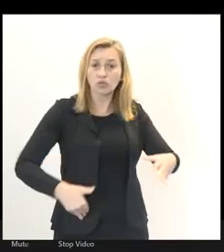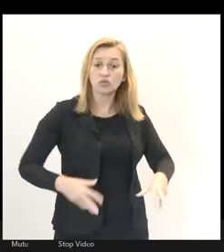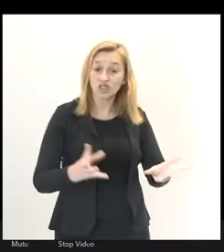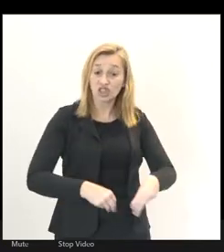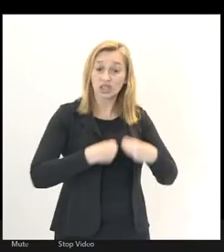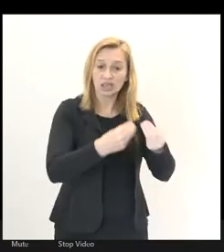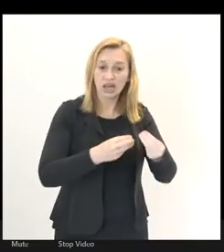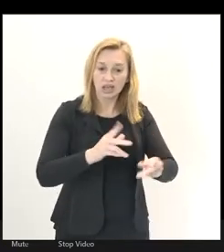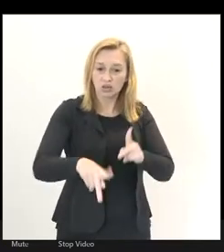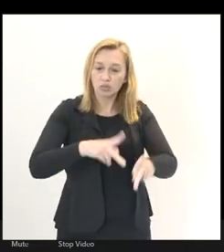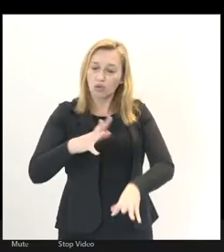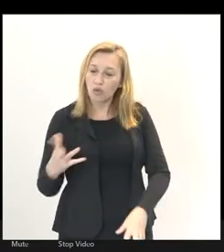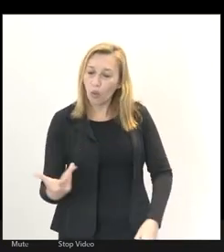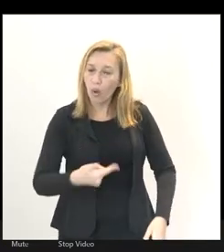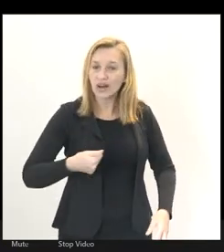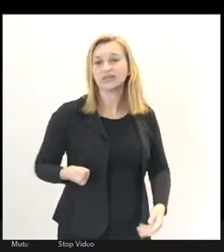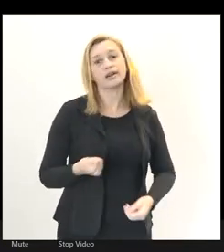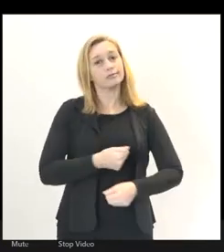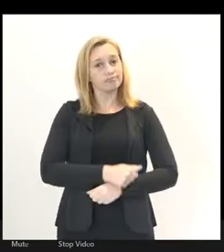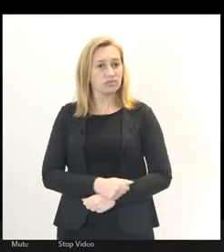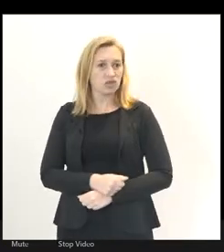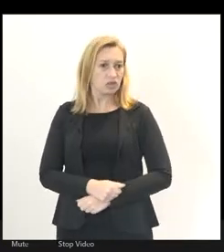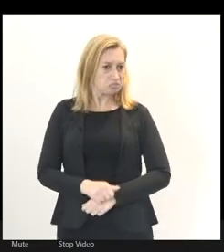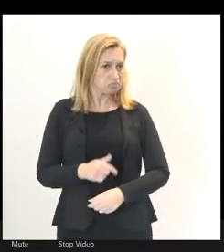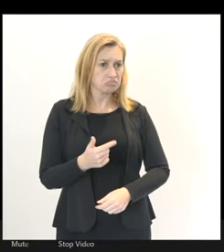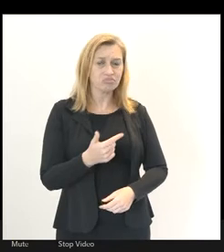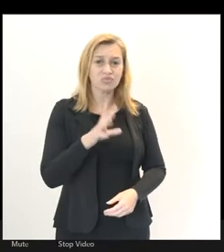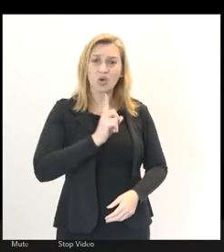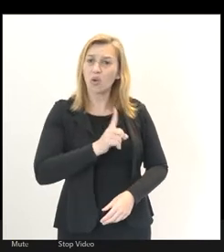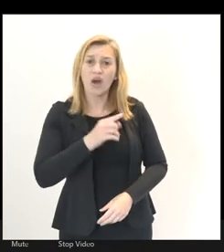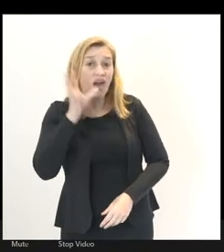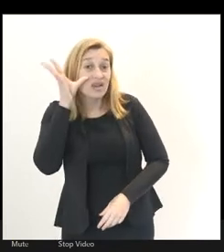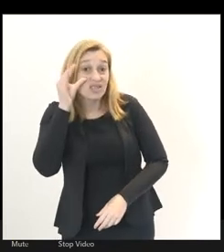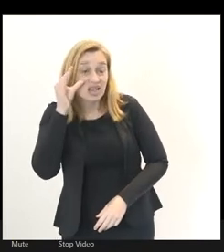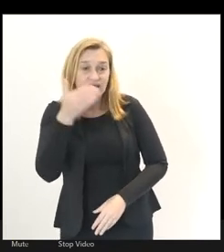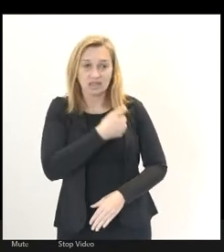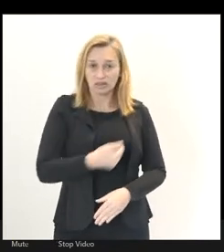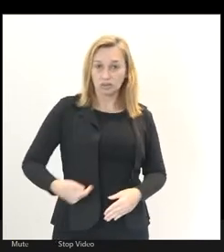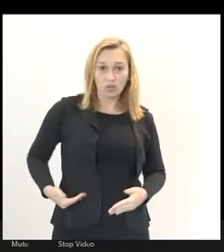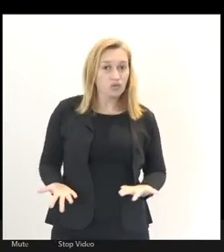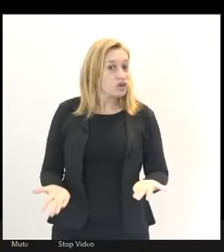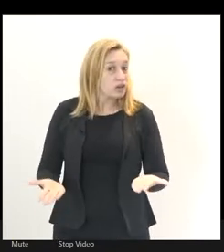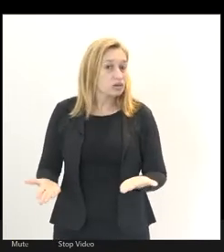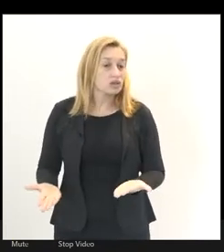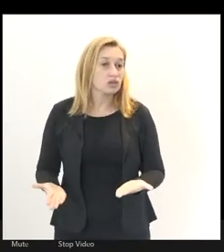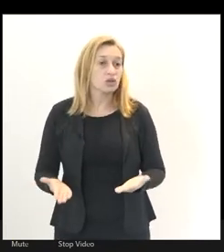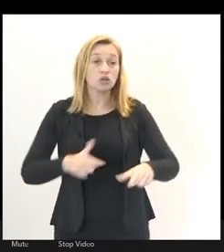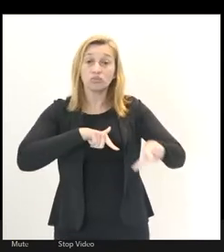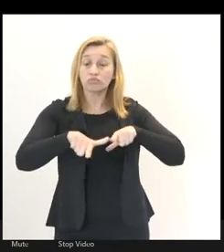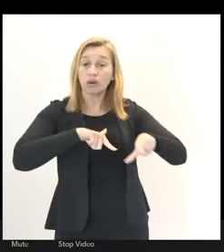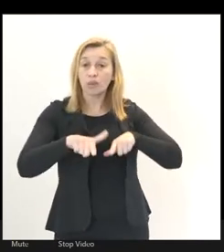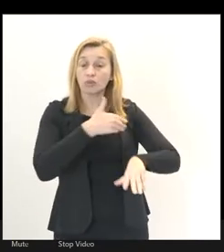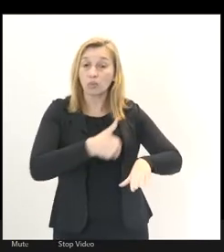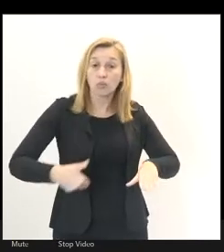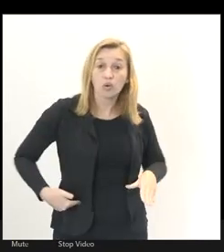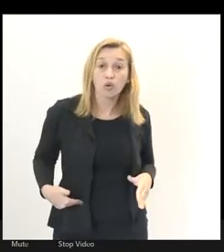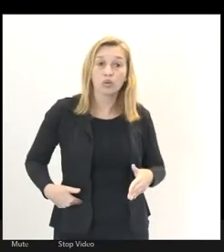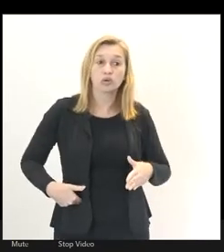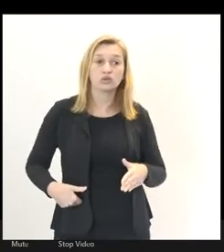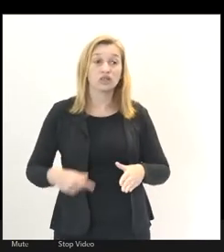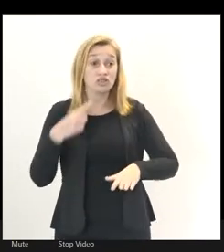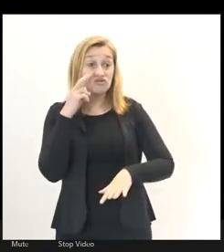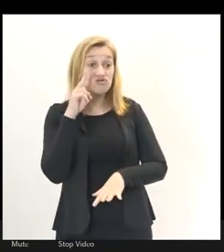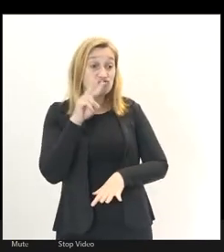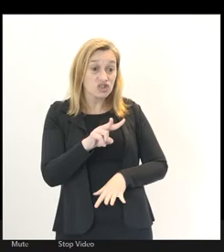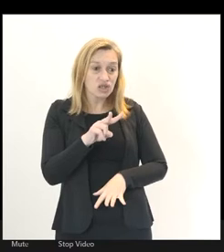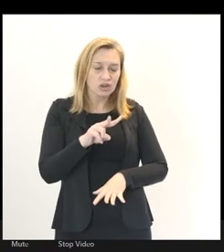com o mínimo de qualidade, porque não é interesse desses governantes que o serviço público seja visto